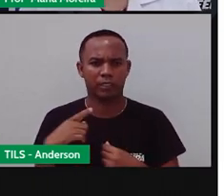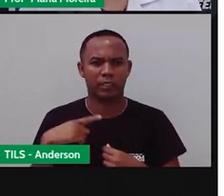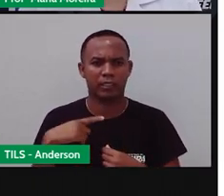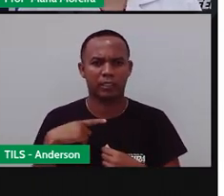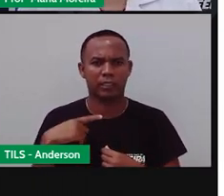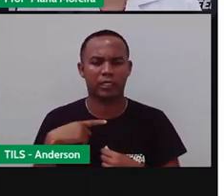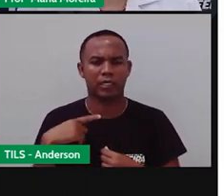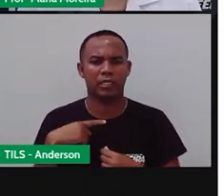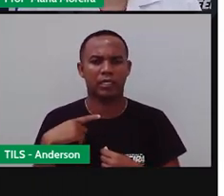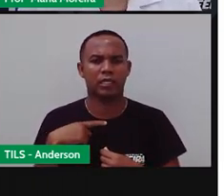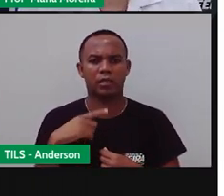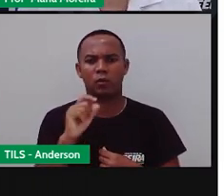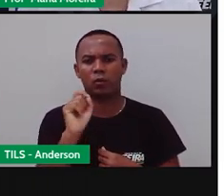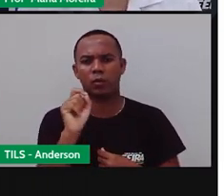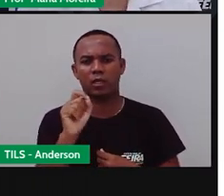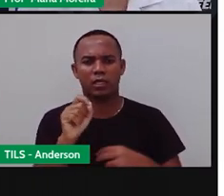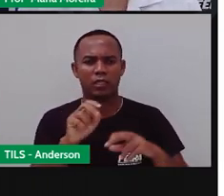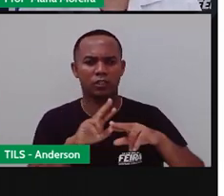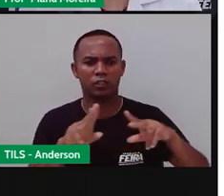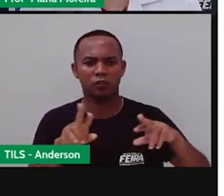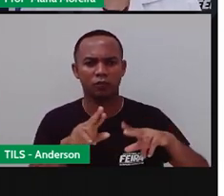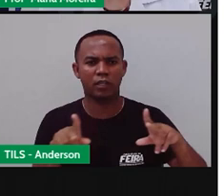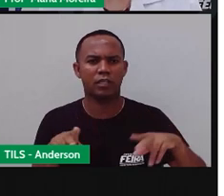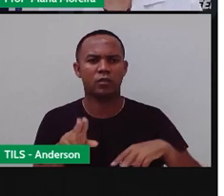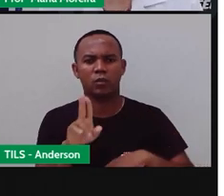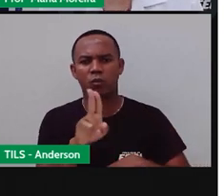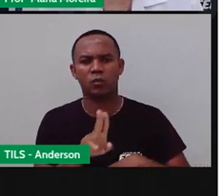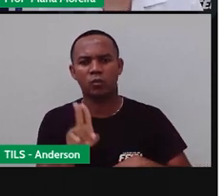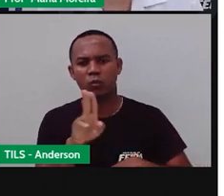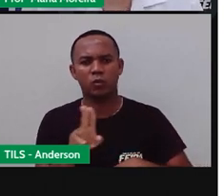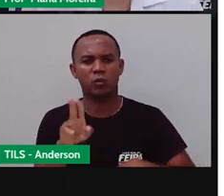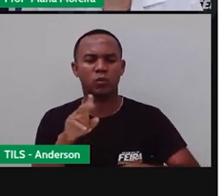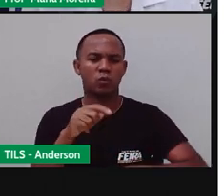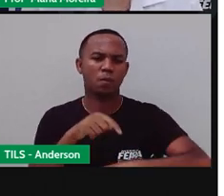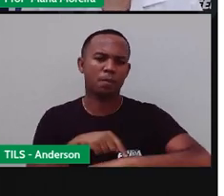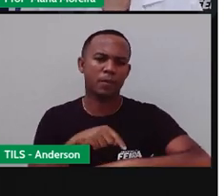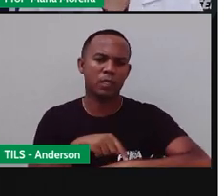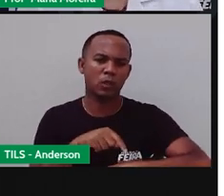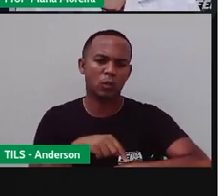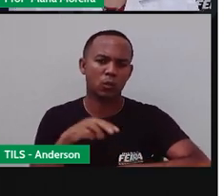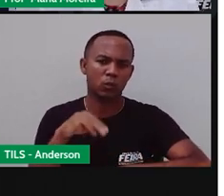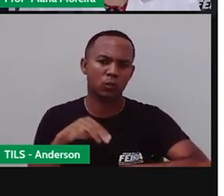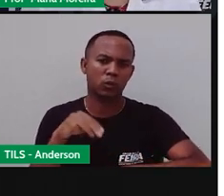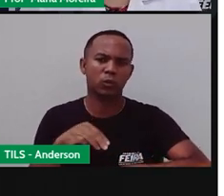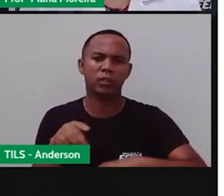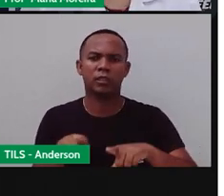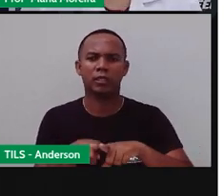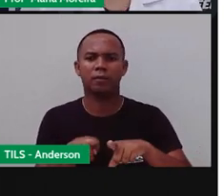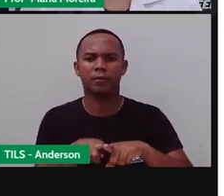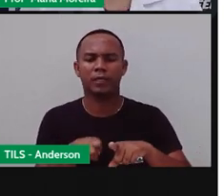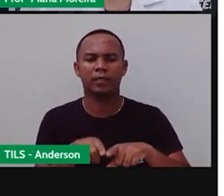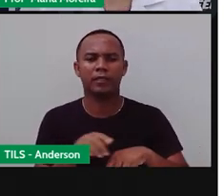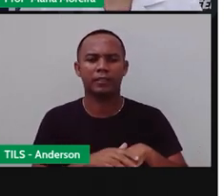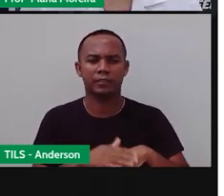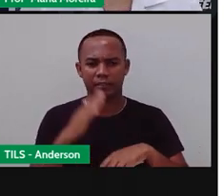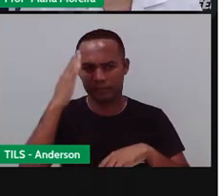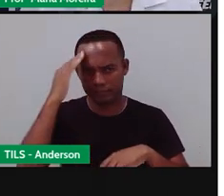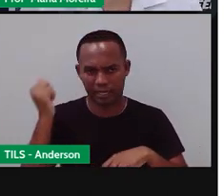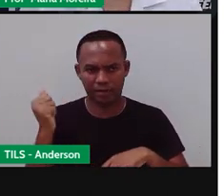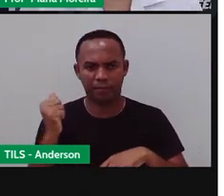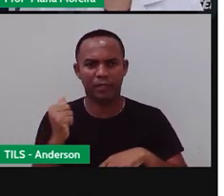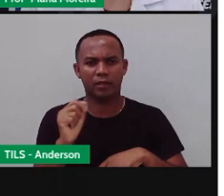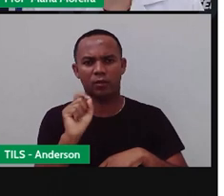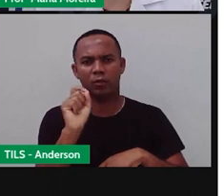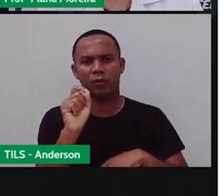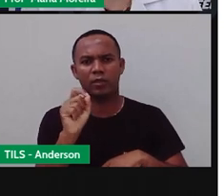os submúltiplos, que são quem? Os minutos e segundos. Então, sabemos que o segundo,